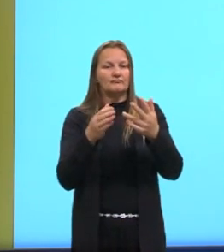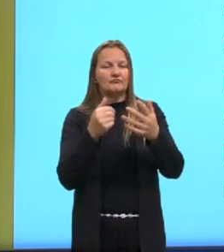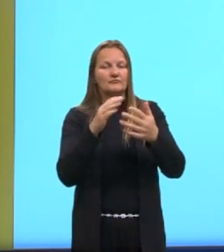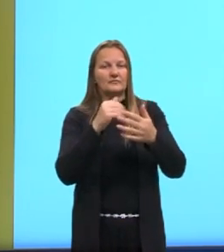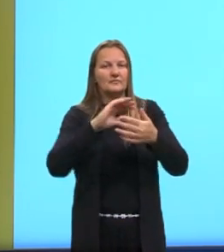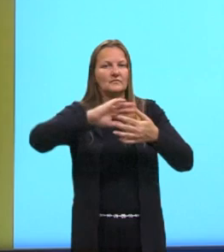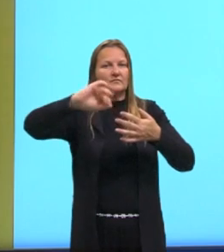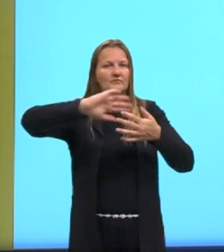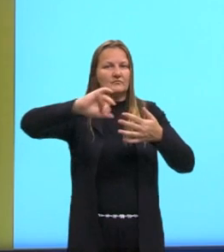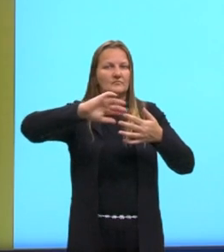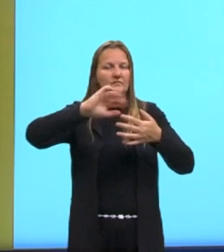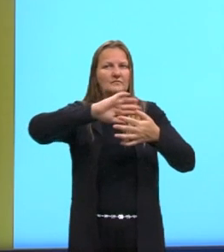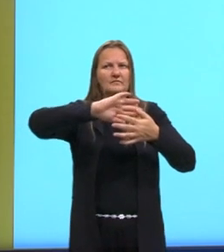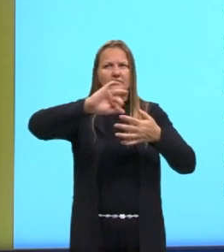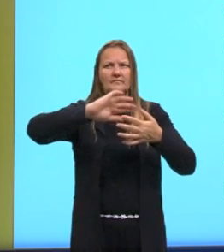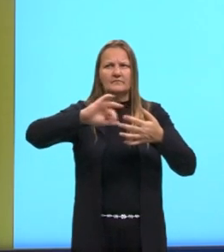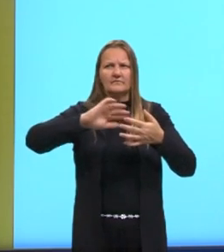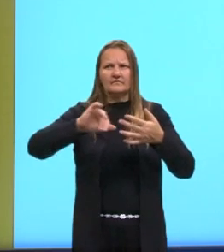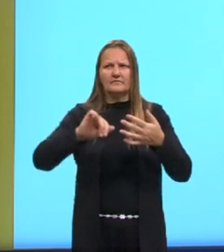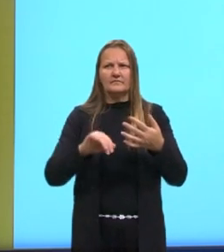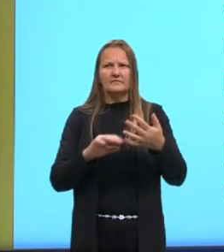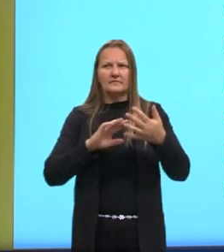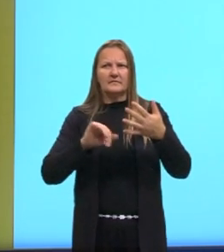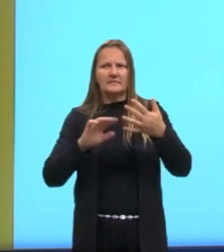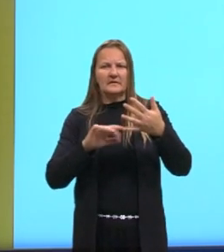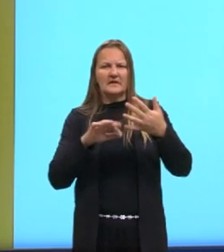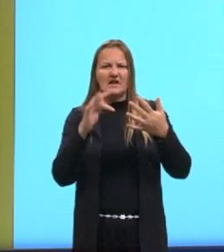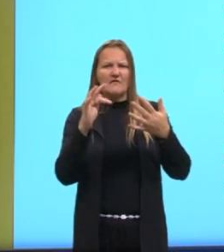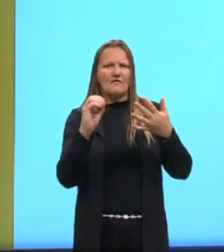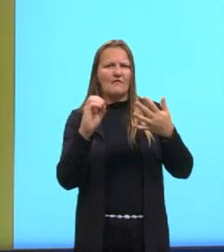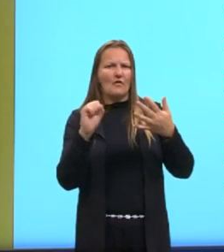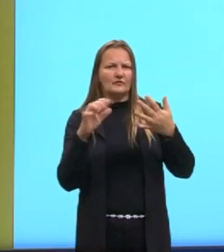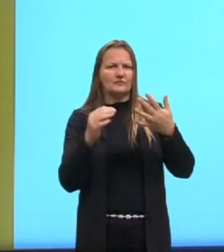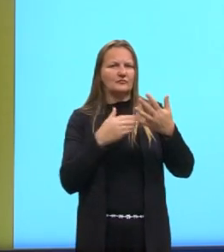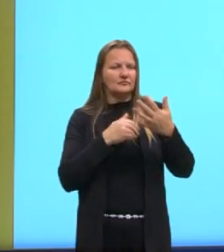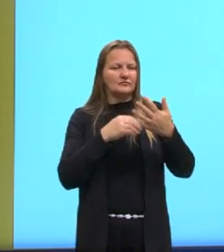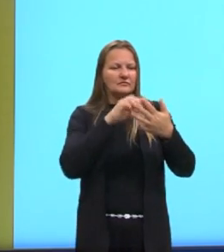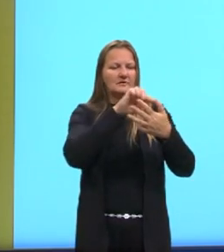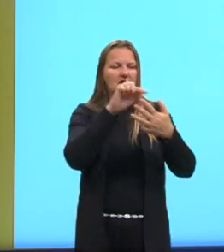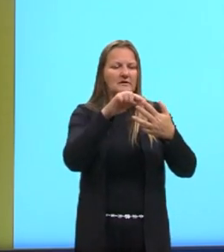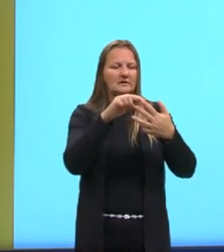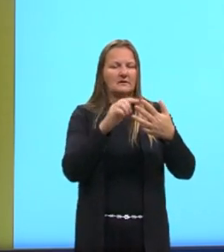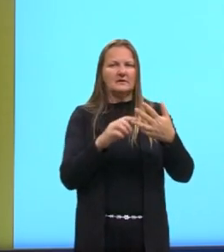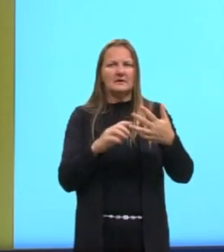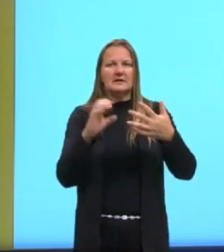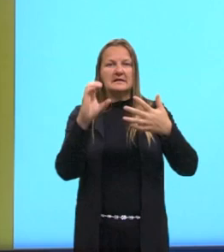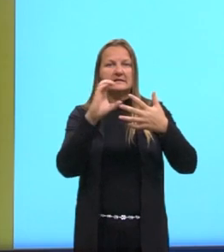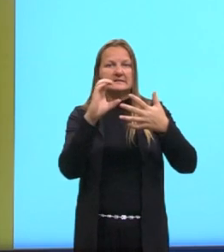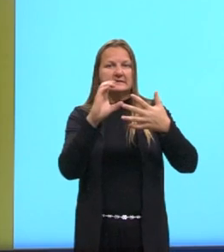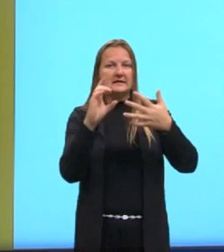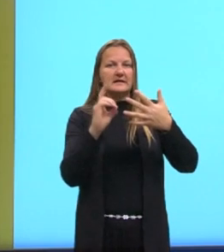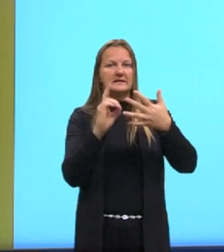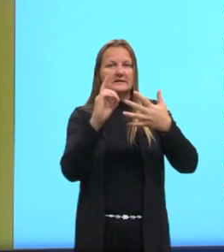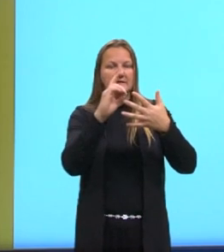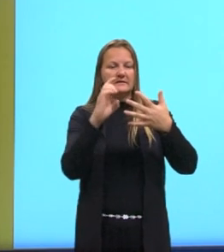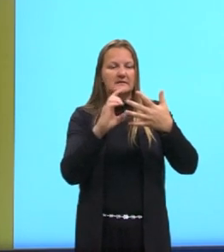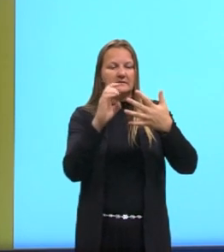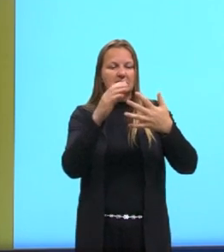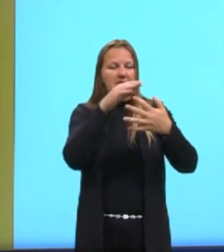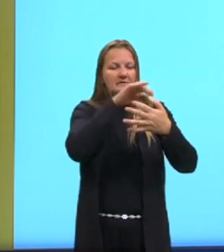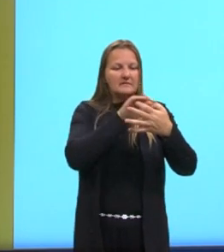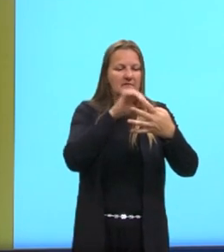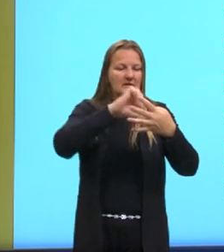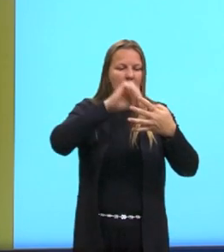descarta. E a letra E descarta também, que fala em fósforo. Então, fica entre a C e a D. Então, vamos pensar se é a C ou a D?